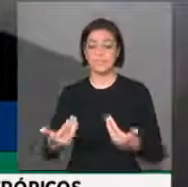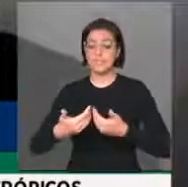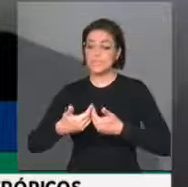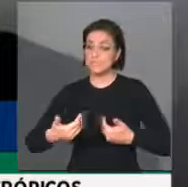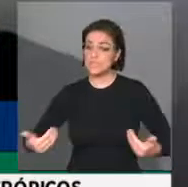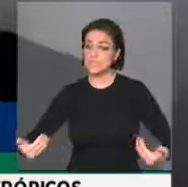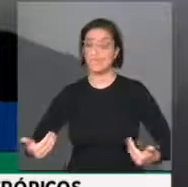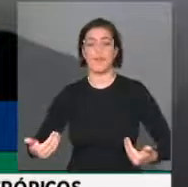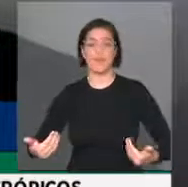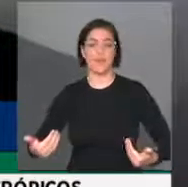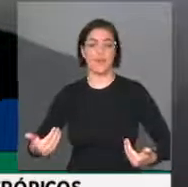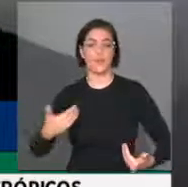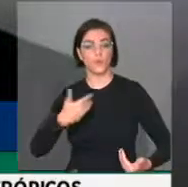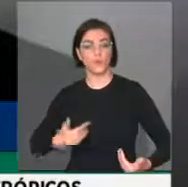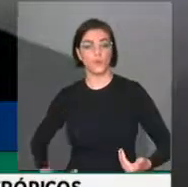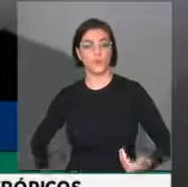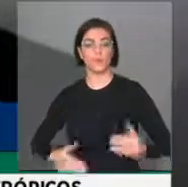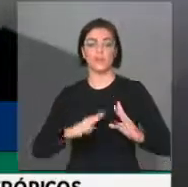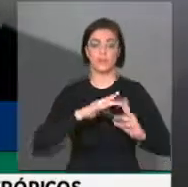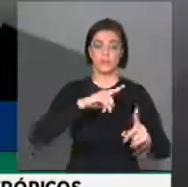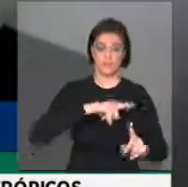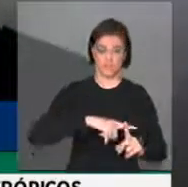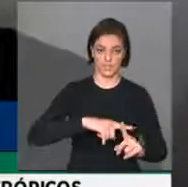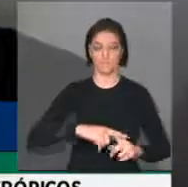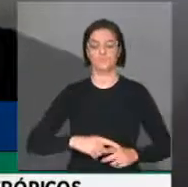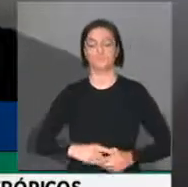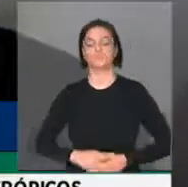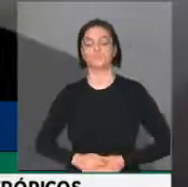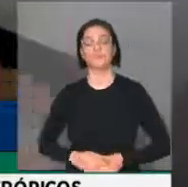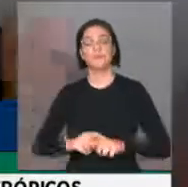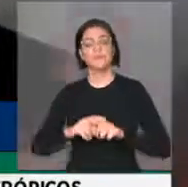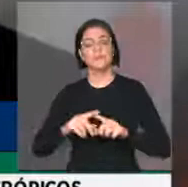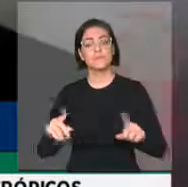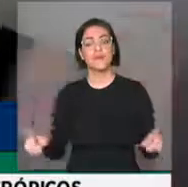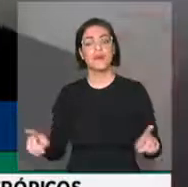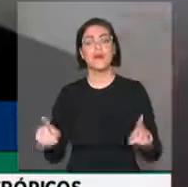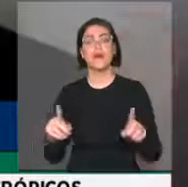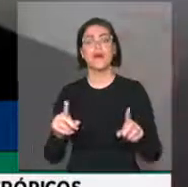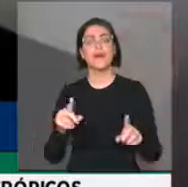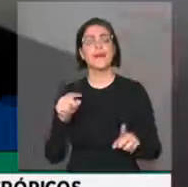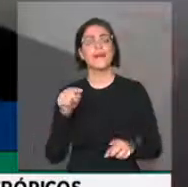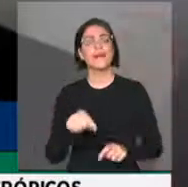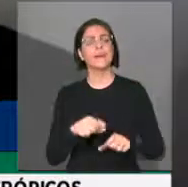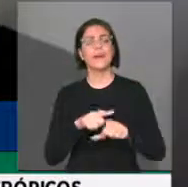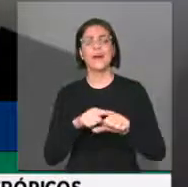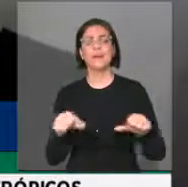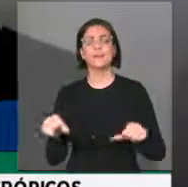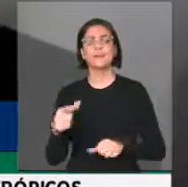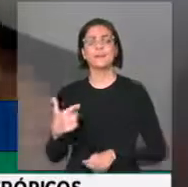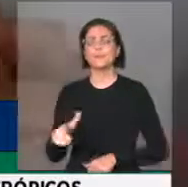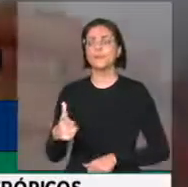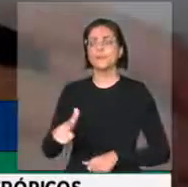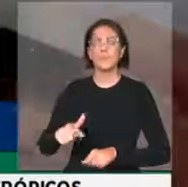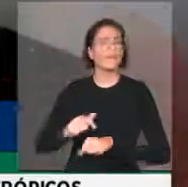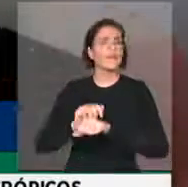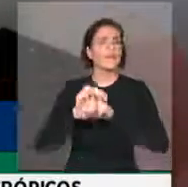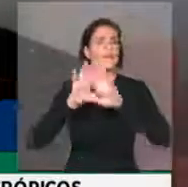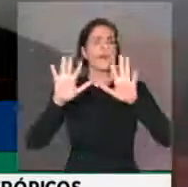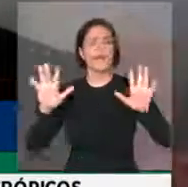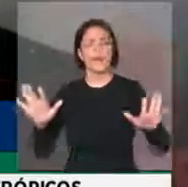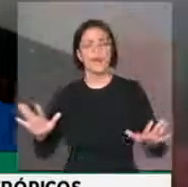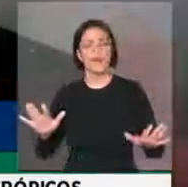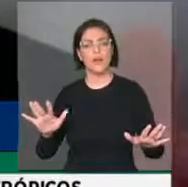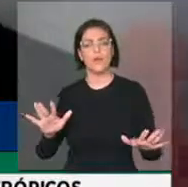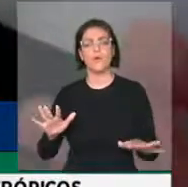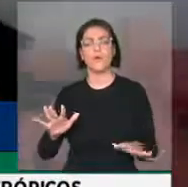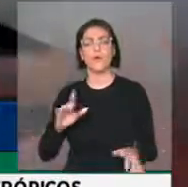a Igreja. Mas na parte B deste artigo, não ficou claro do objetivo